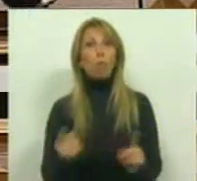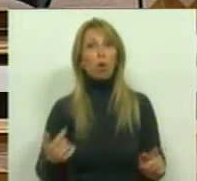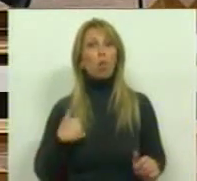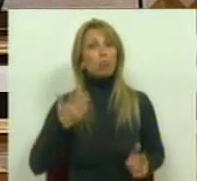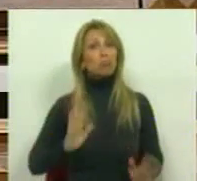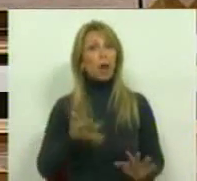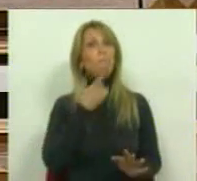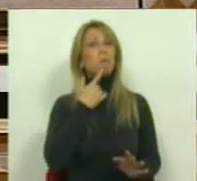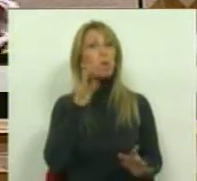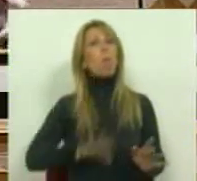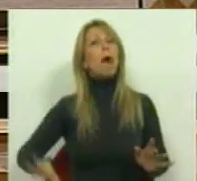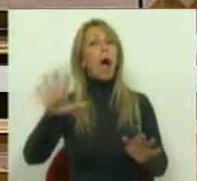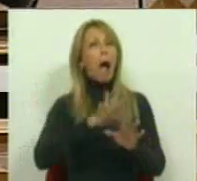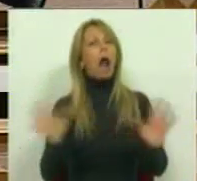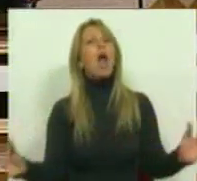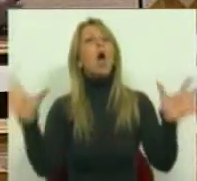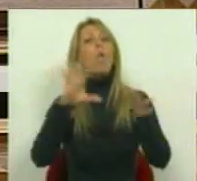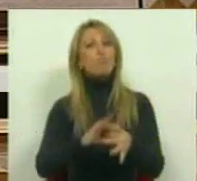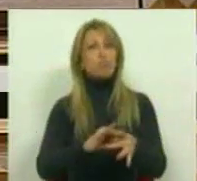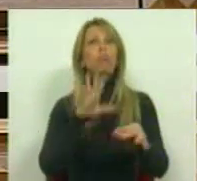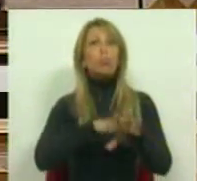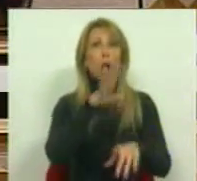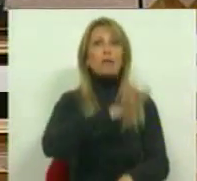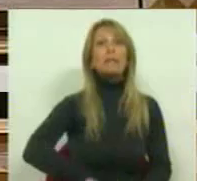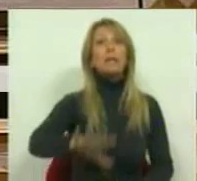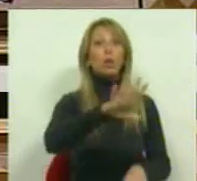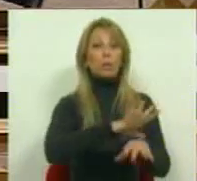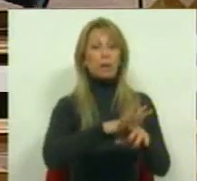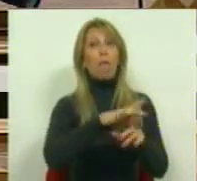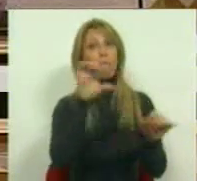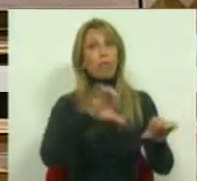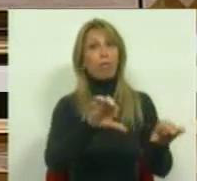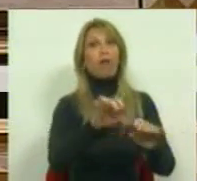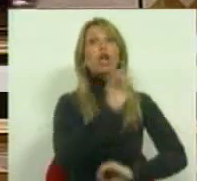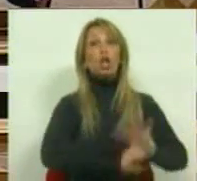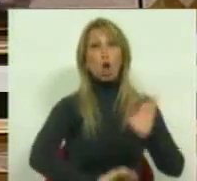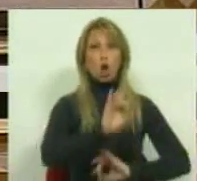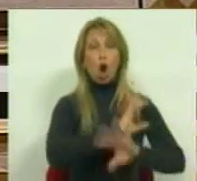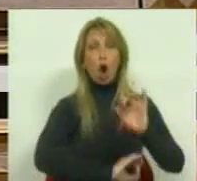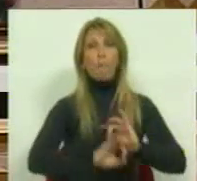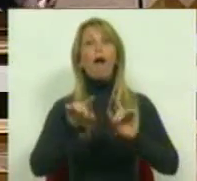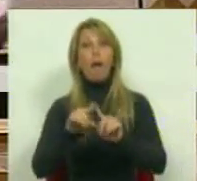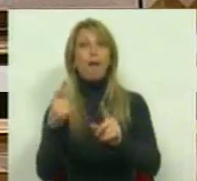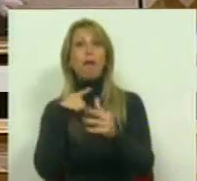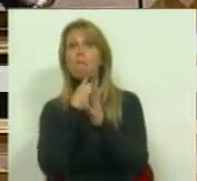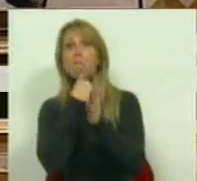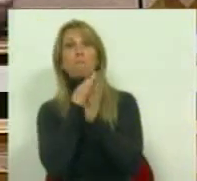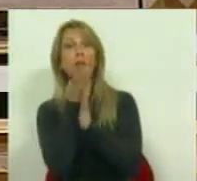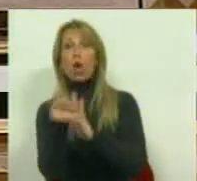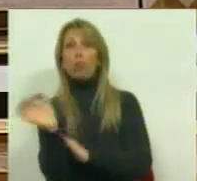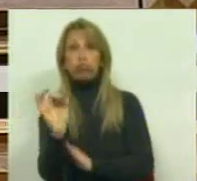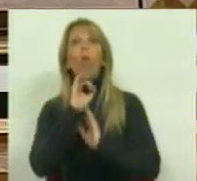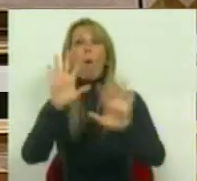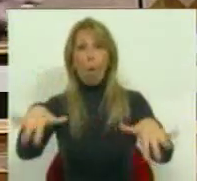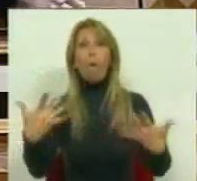ser aqui uma área de convergência em relação ao Estado crítico da Europa e à ausência de medidas que possam dinamizar a economia e